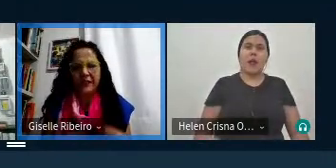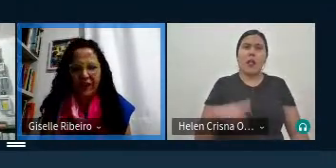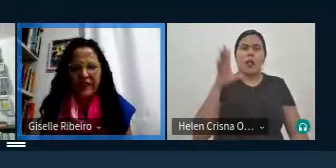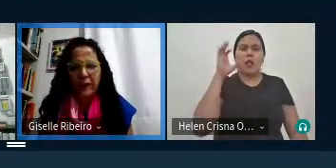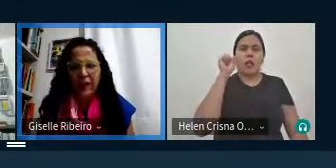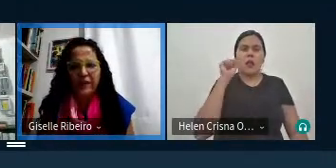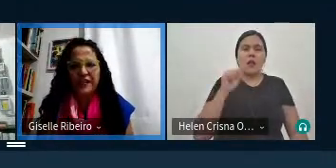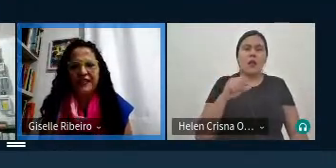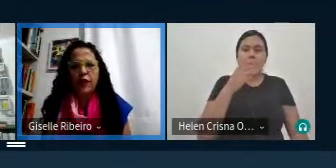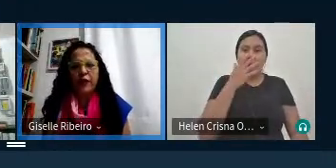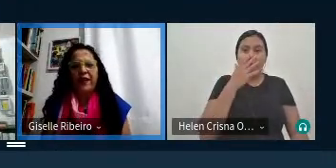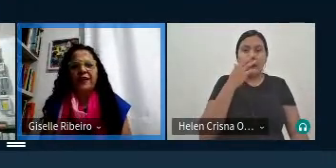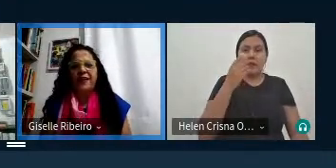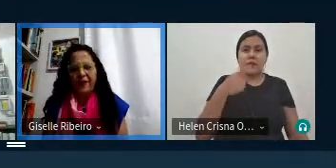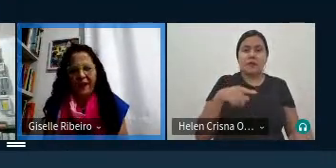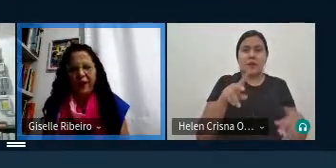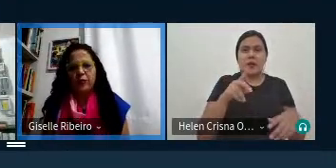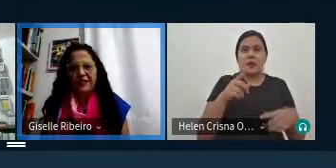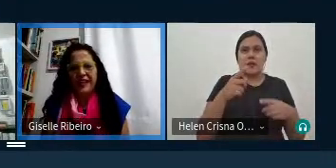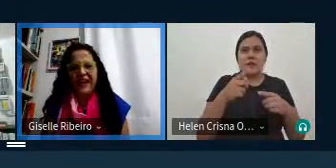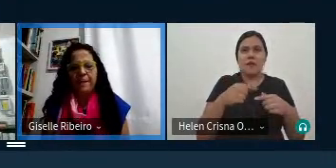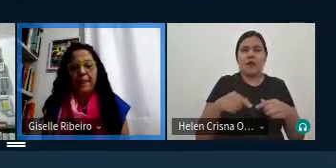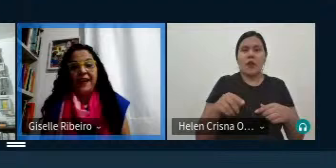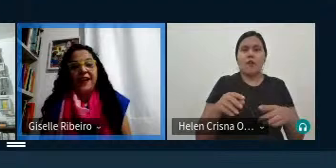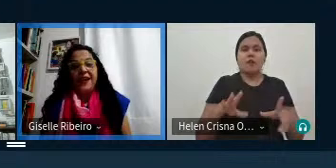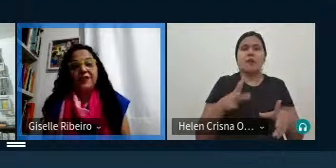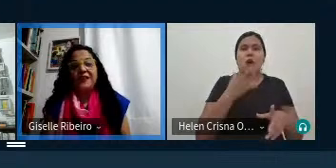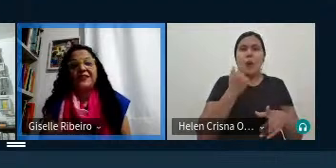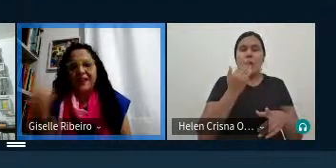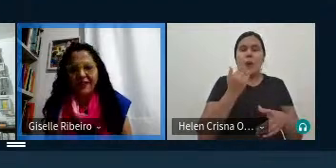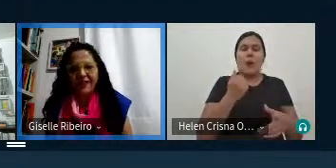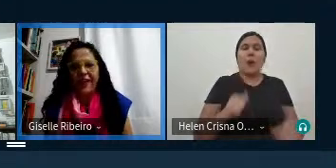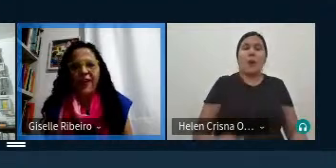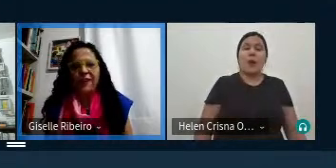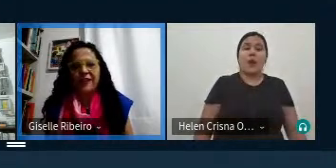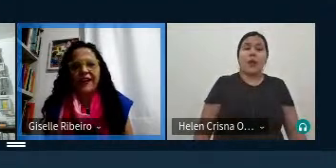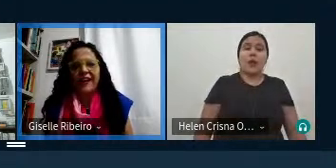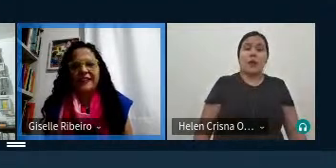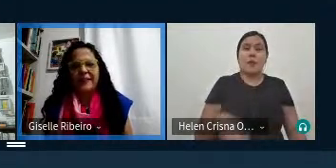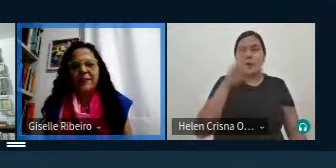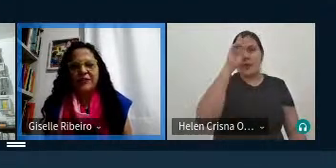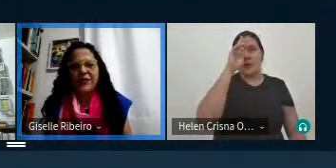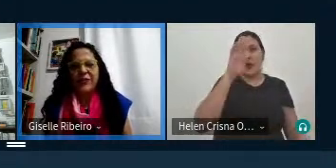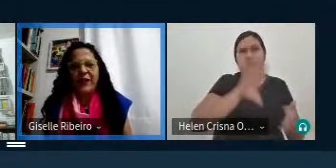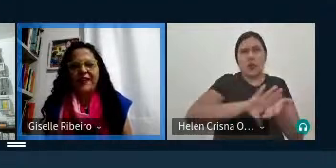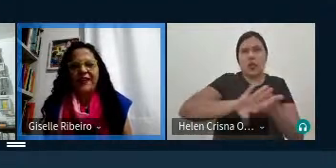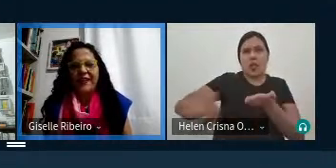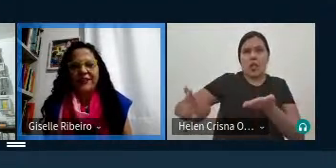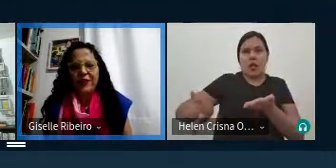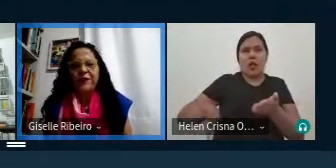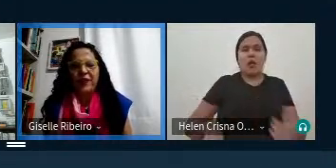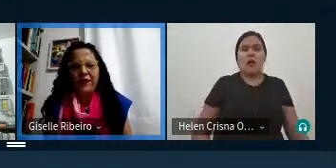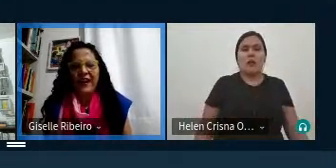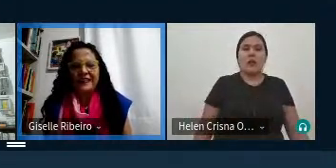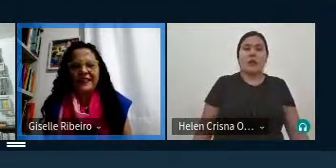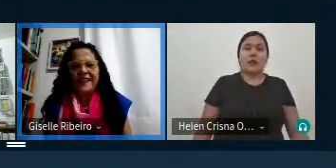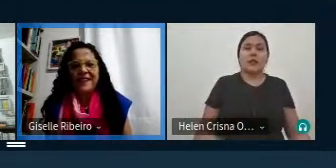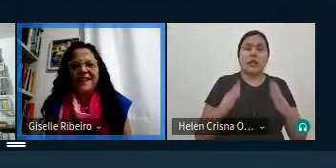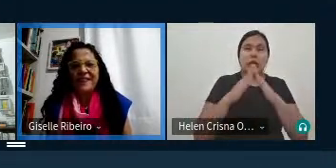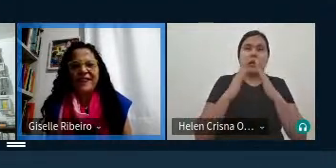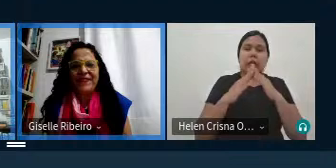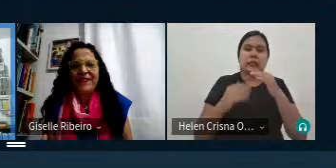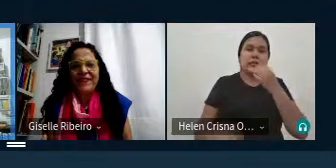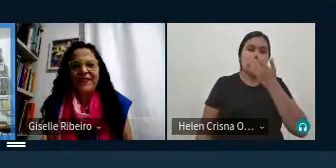isso né se você vai fazer uma visita a alguém e vai almoçar e você se retira logo da casa da pessoa já ouviu a